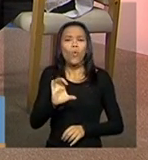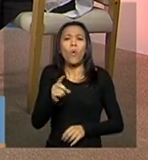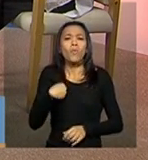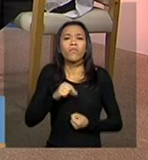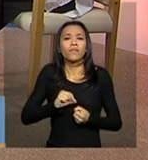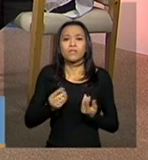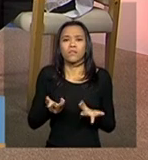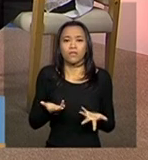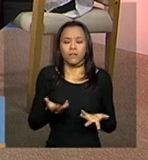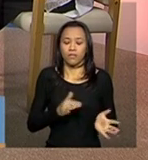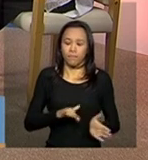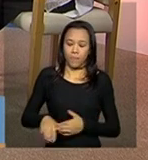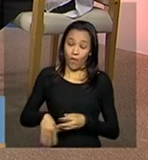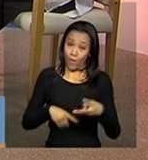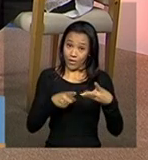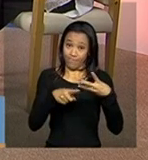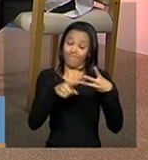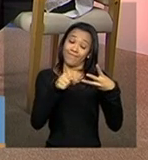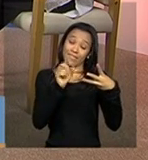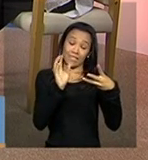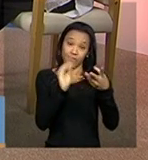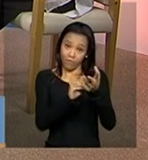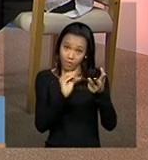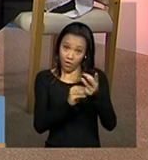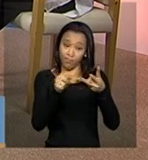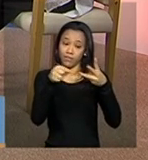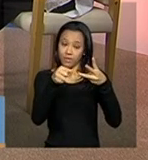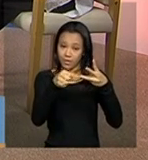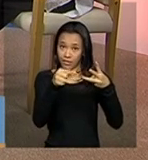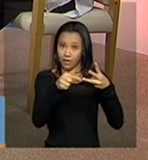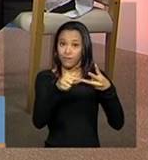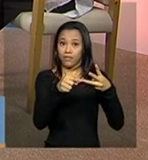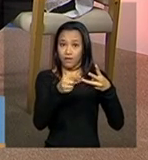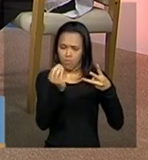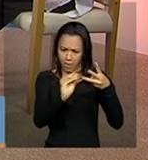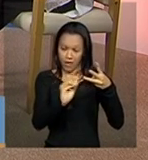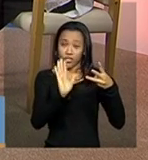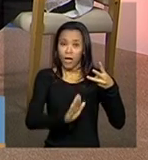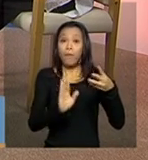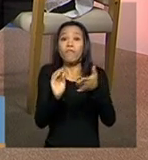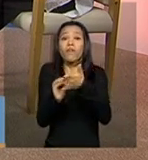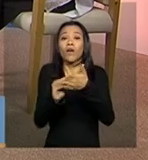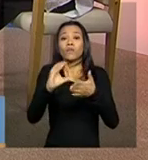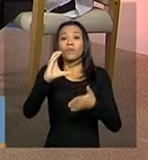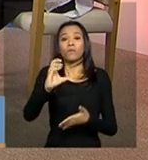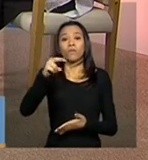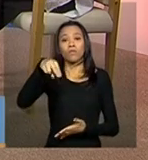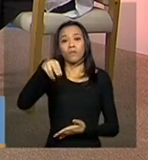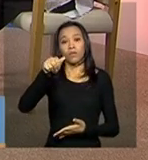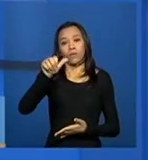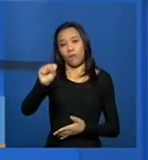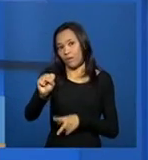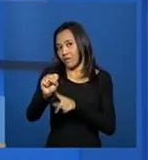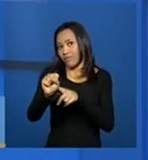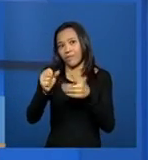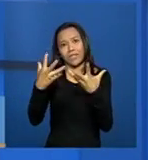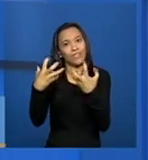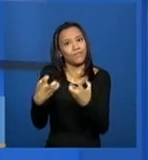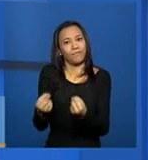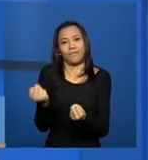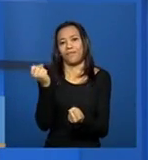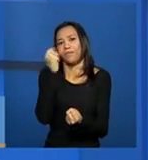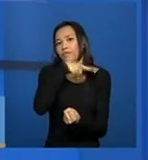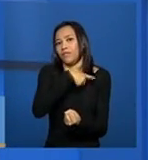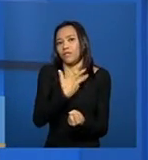finalizar a sessão 3, sem preencher o Quineas, ela é um pouco complicada porque acaba que inativa